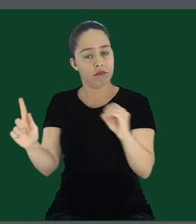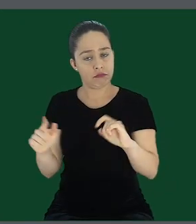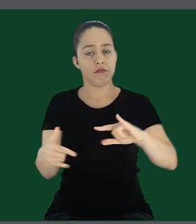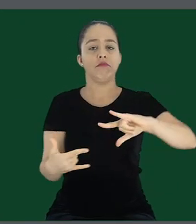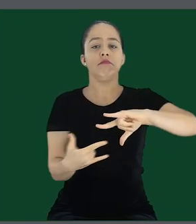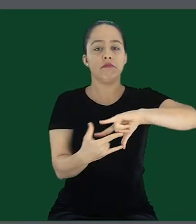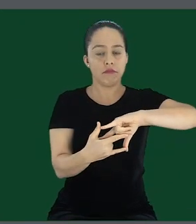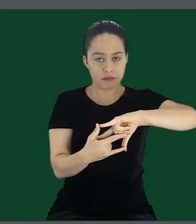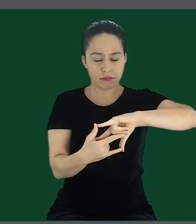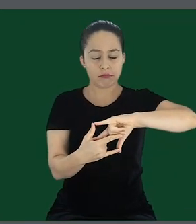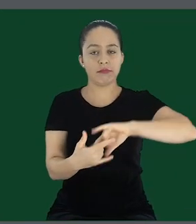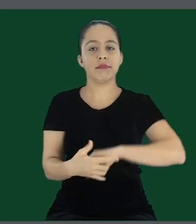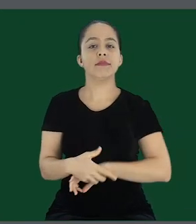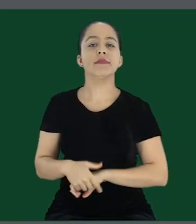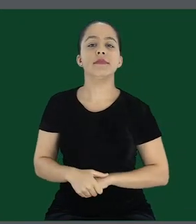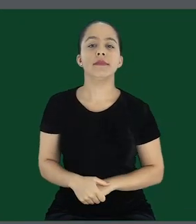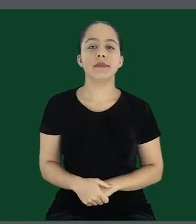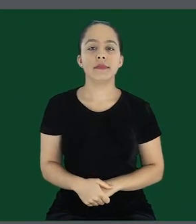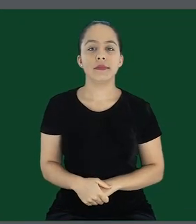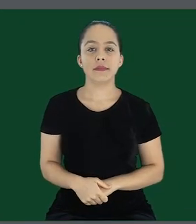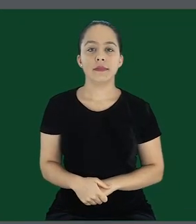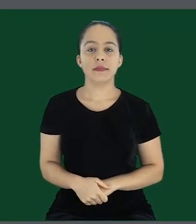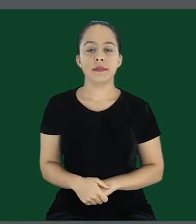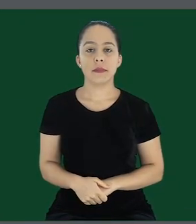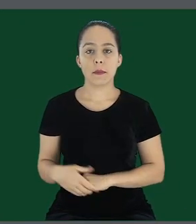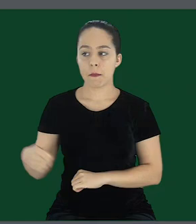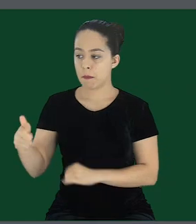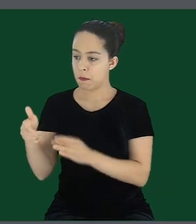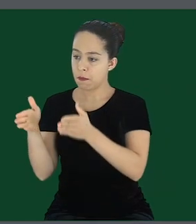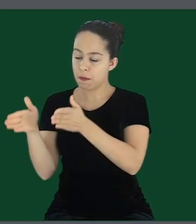acesso a conta do Google e da Microsoft.